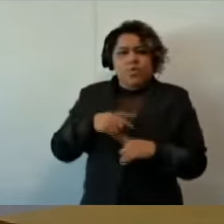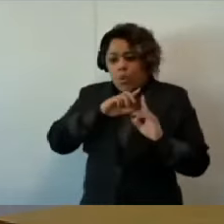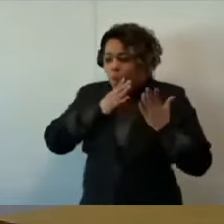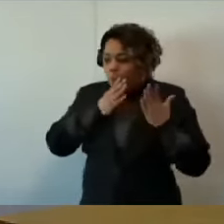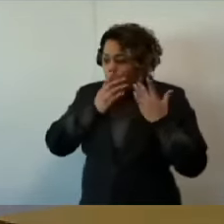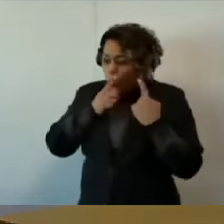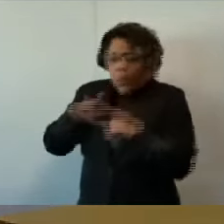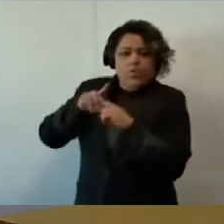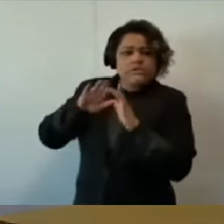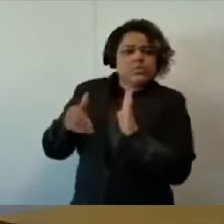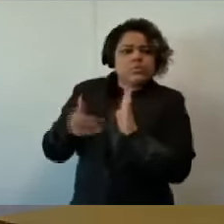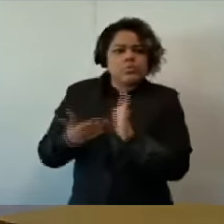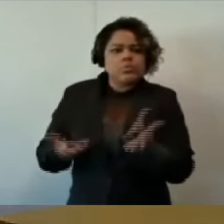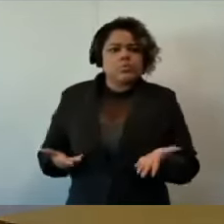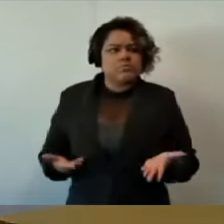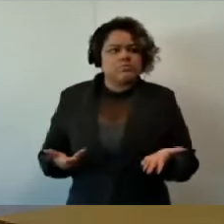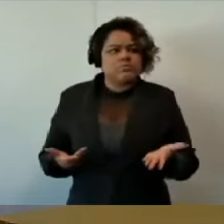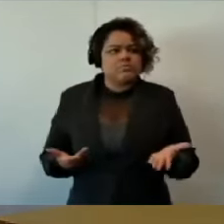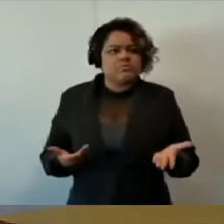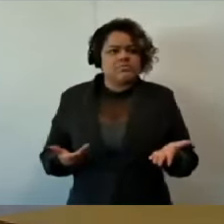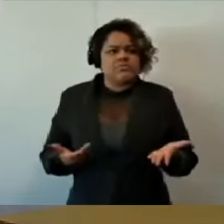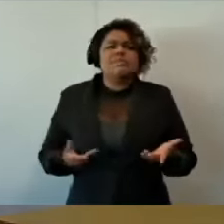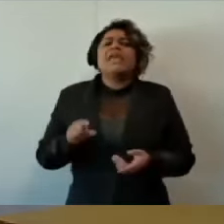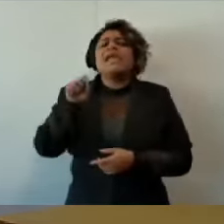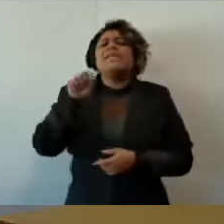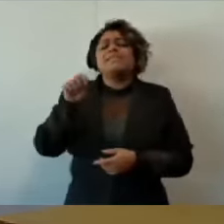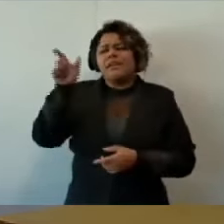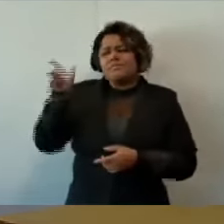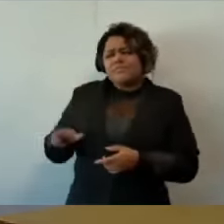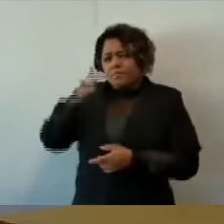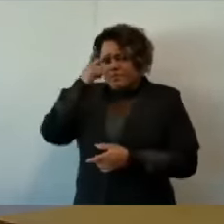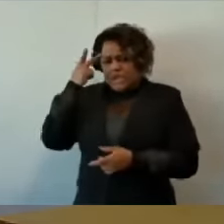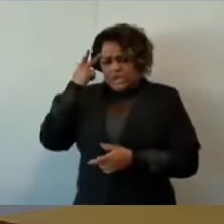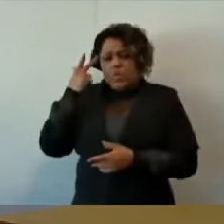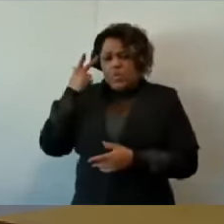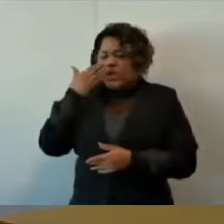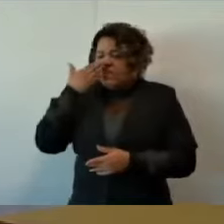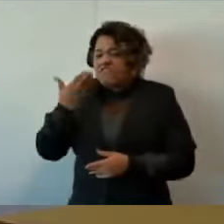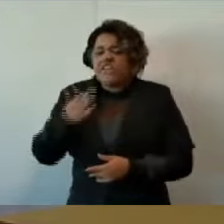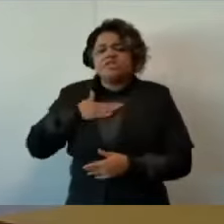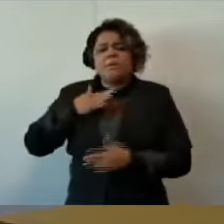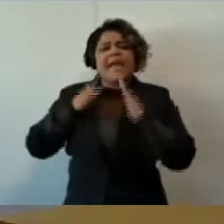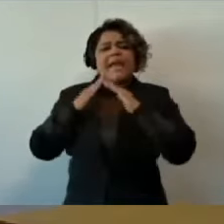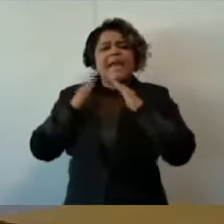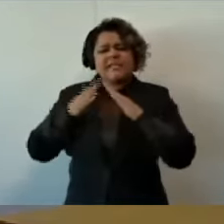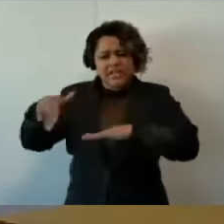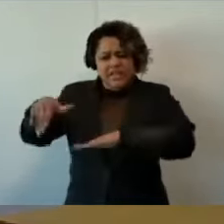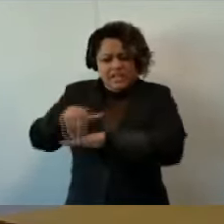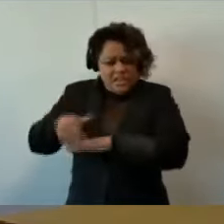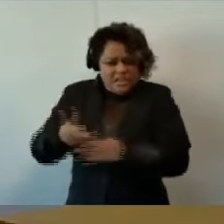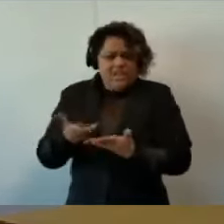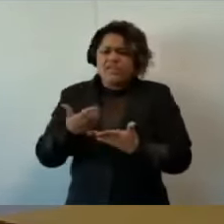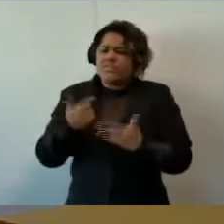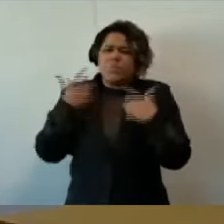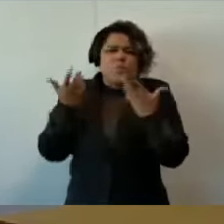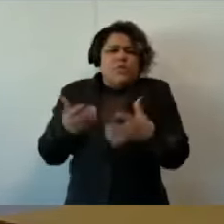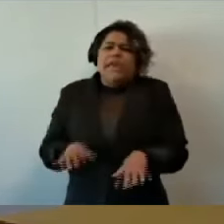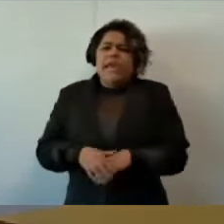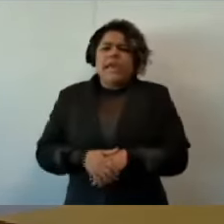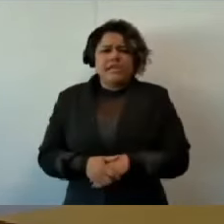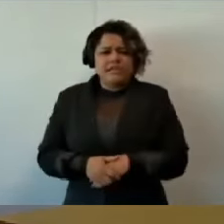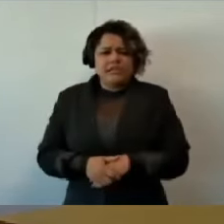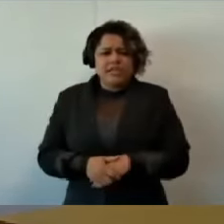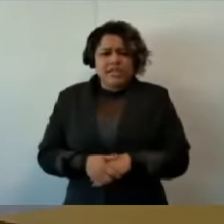Quem que quer, de fato, um morador de rua na porta da sua casa? Quem quer um morador de rua sofrendo ao